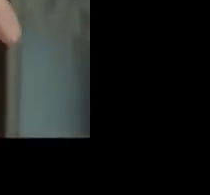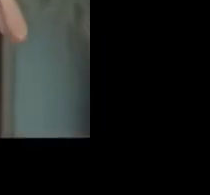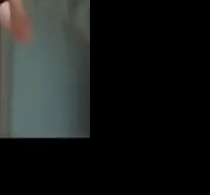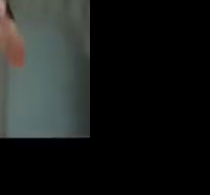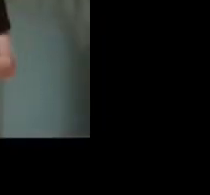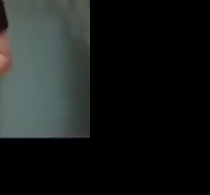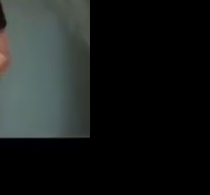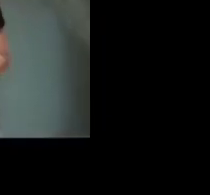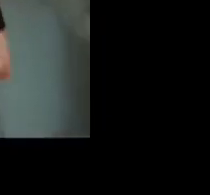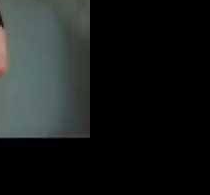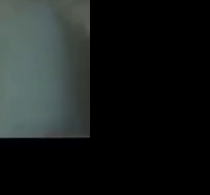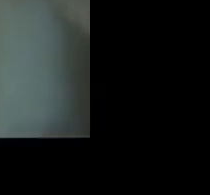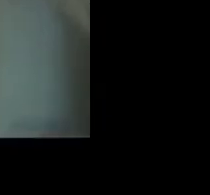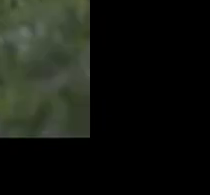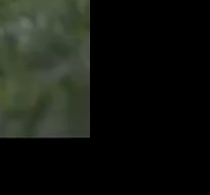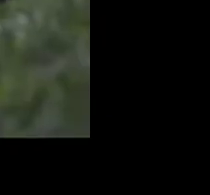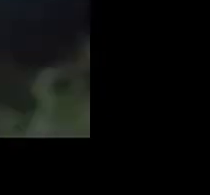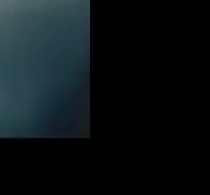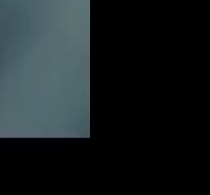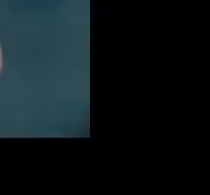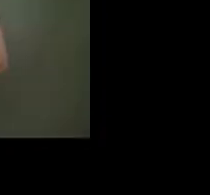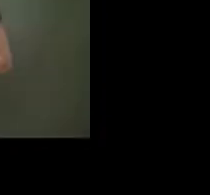oportunidades e evolução.